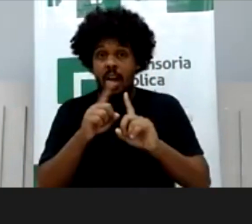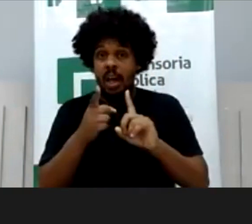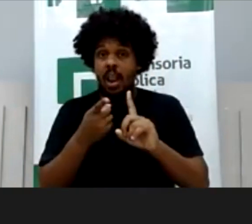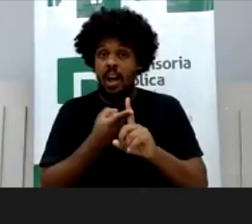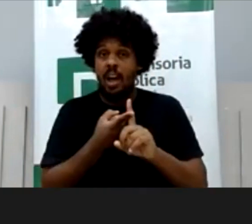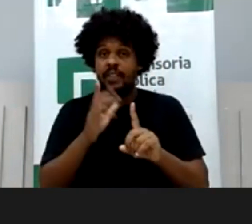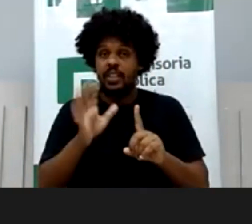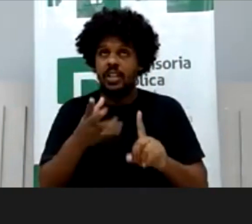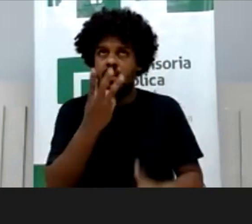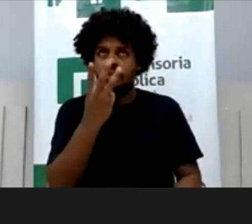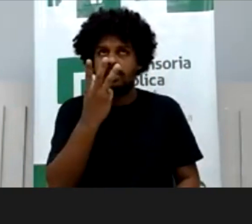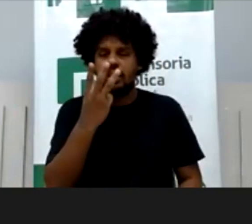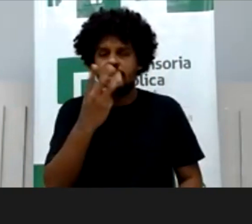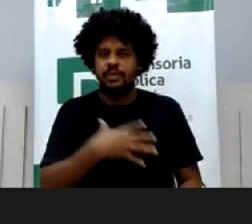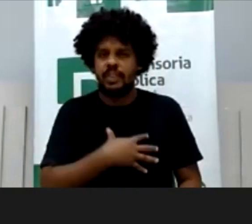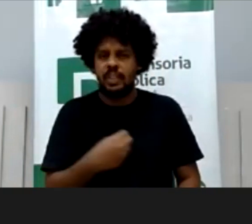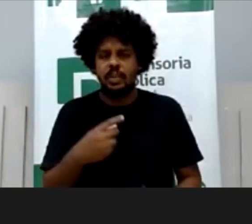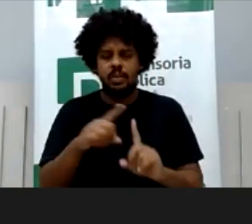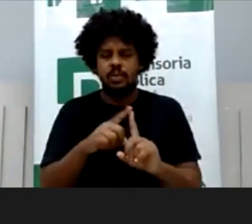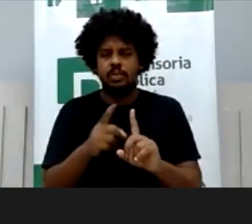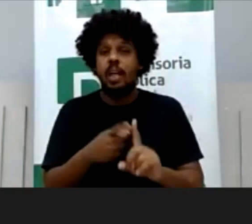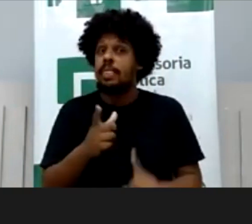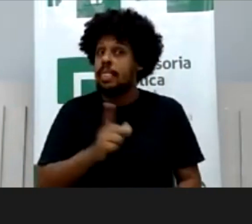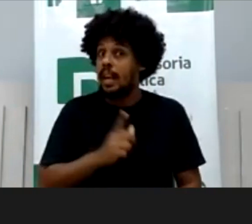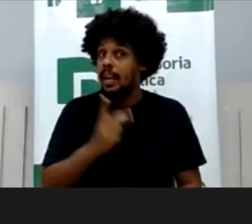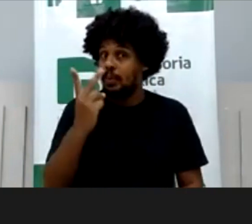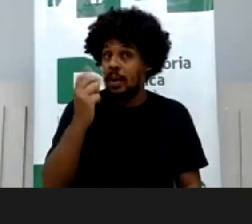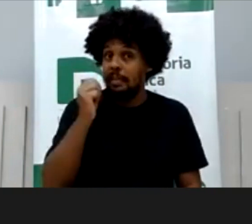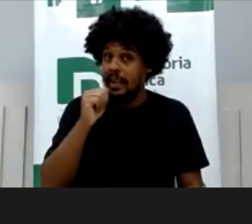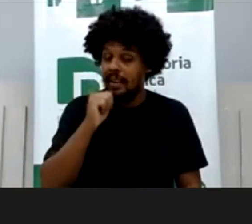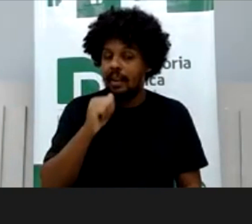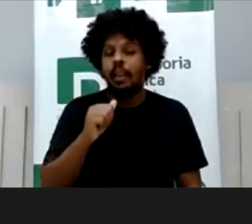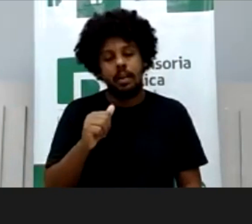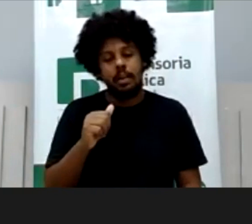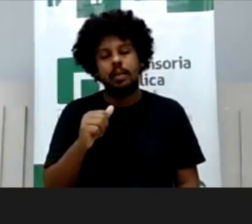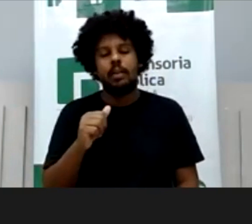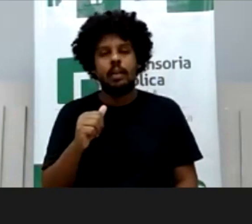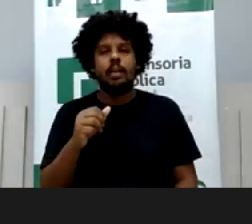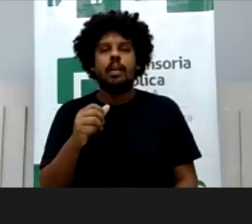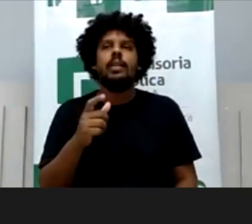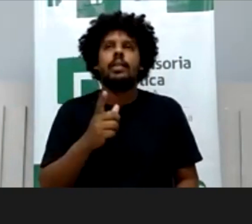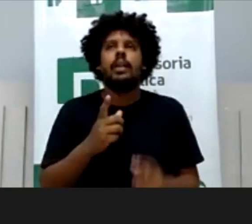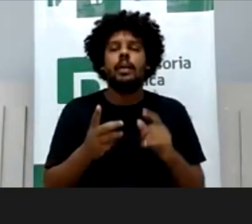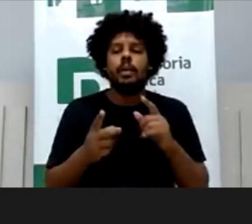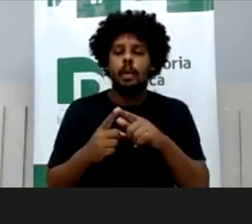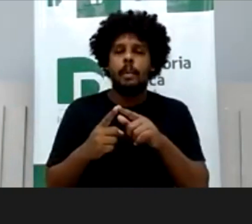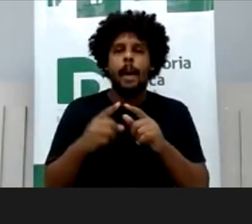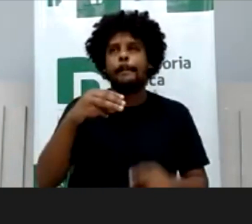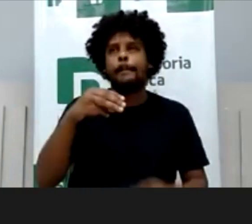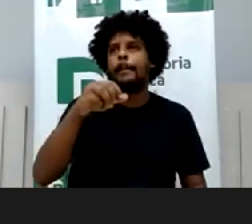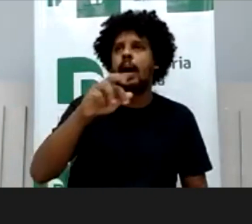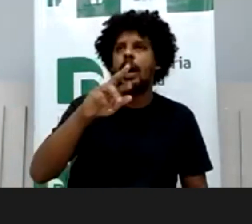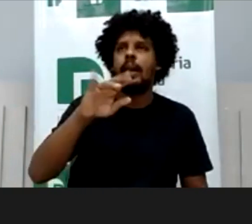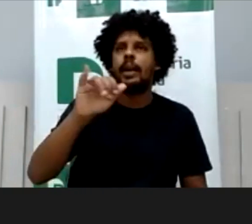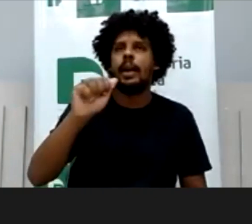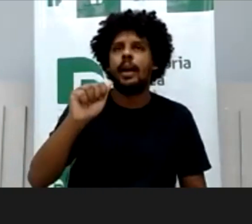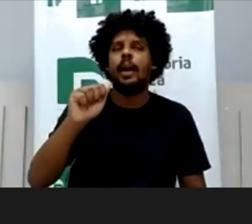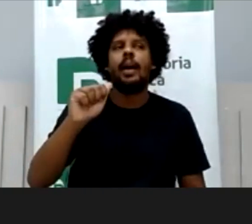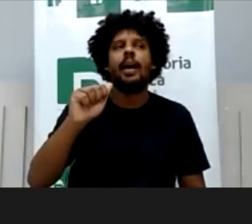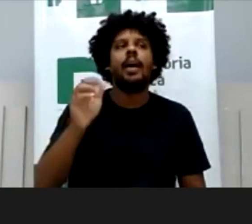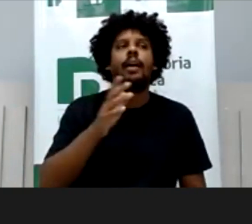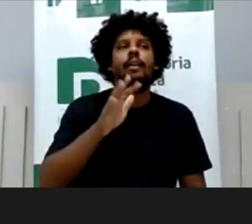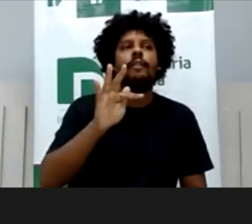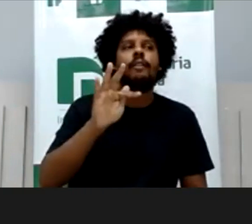terceiro, ela tem duas meninas, as meninas são o tempo inteiro, Maria Flor, esqueci o nome da outra, tem duas, confessem que vocês já